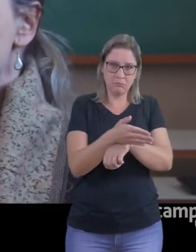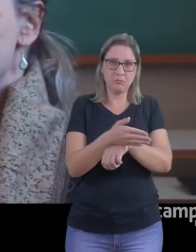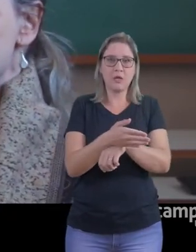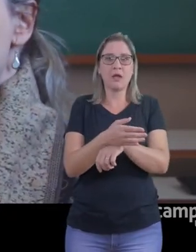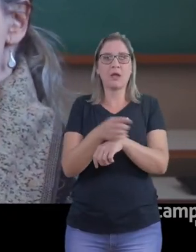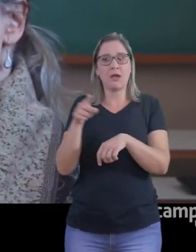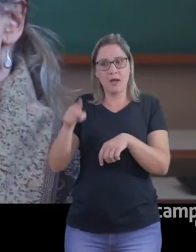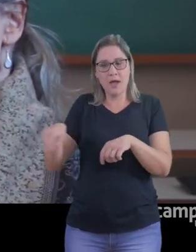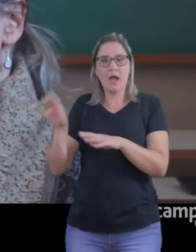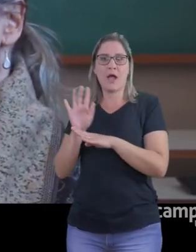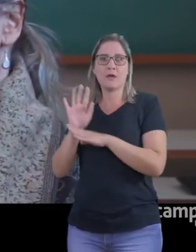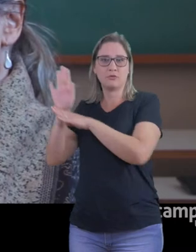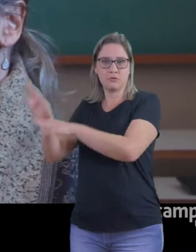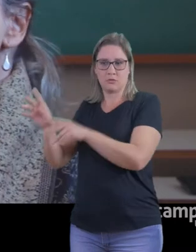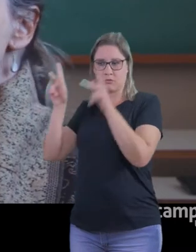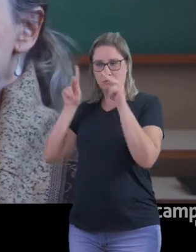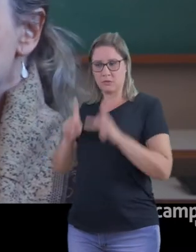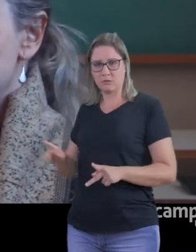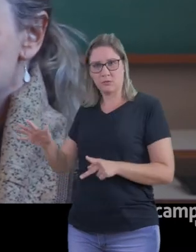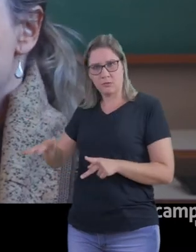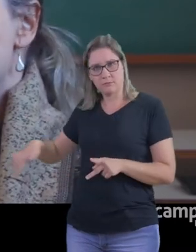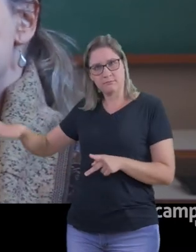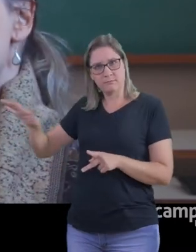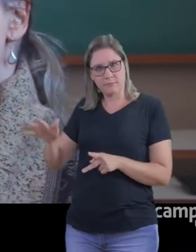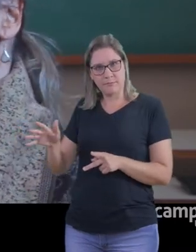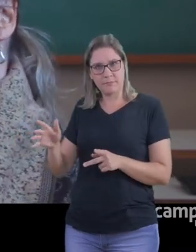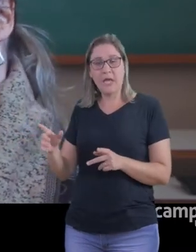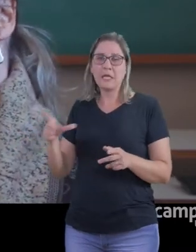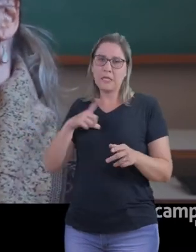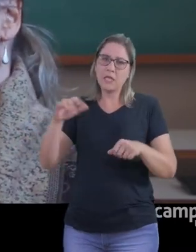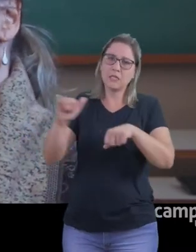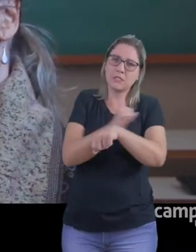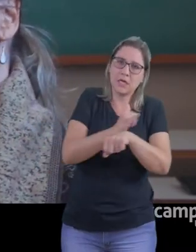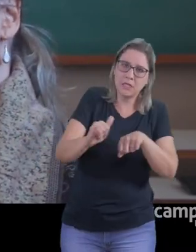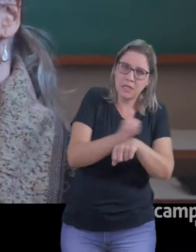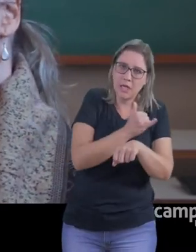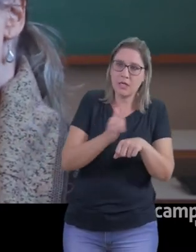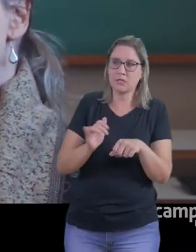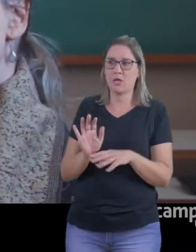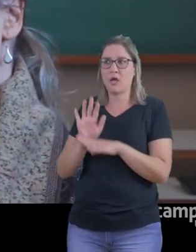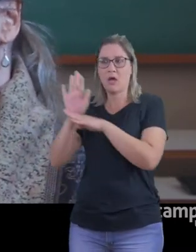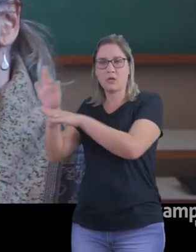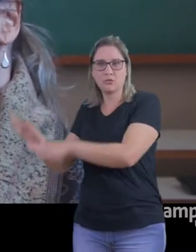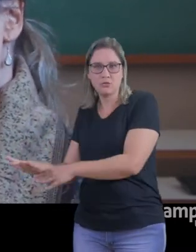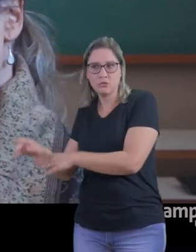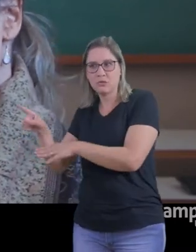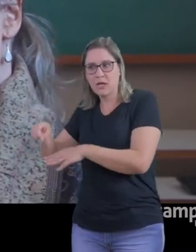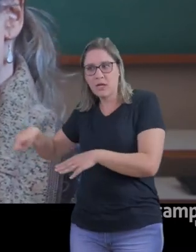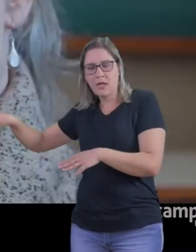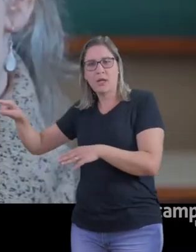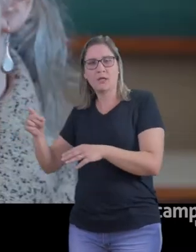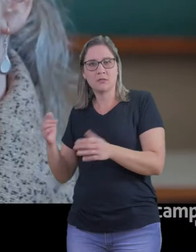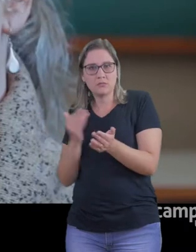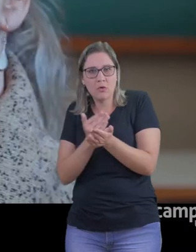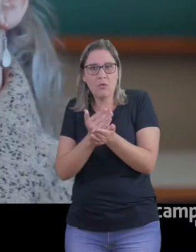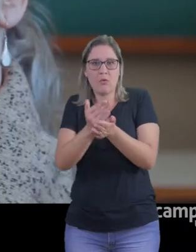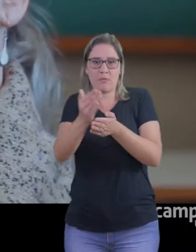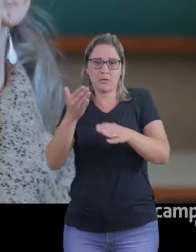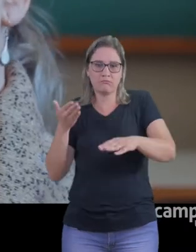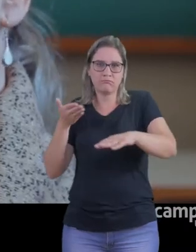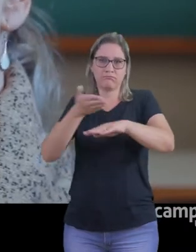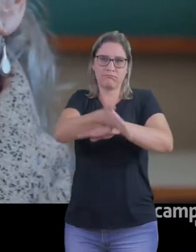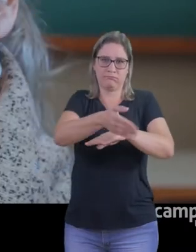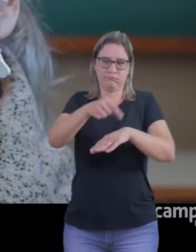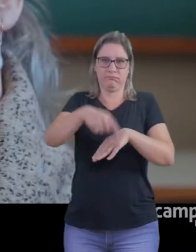ela criou instrumentos que permitem essa possibilidade de inserção do migrante ou do refugiado.